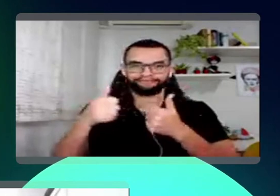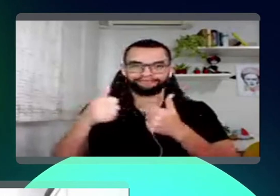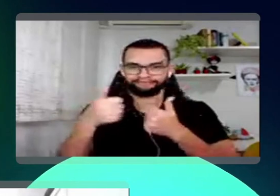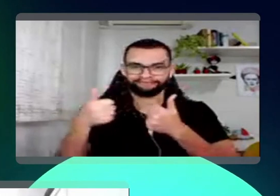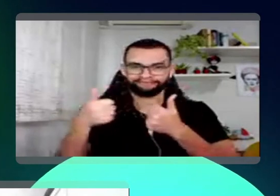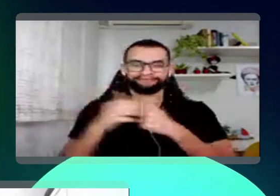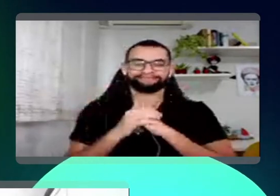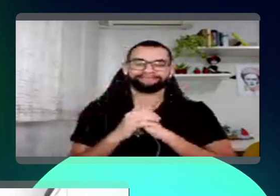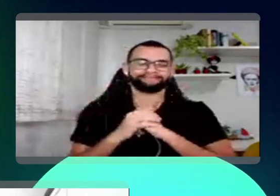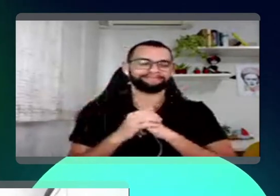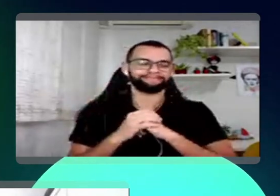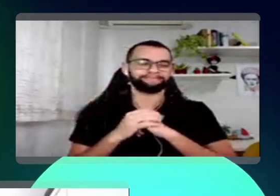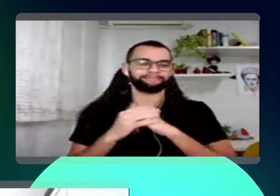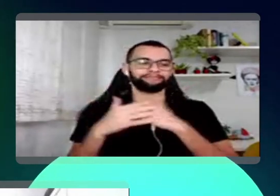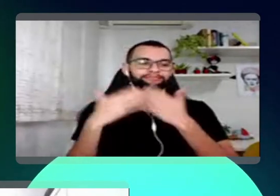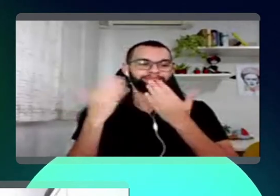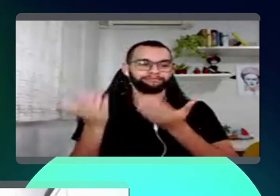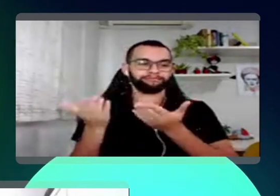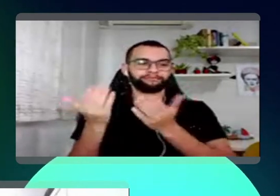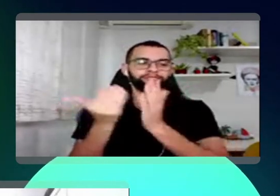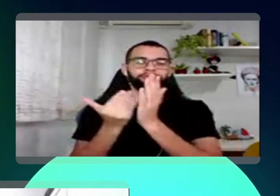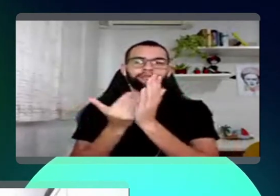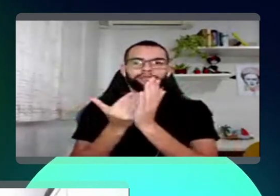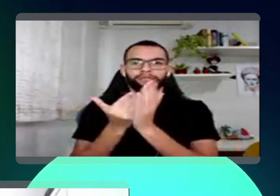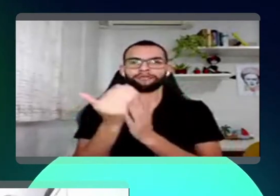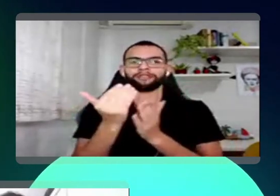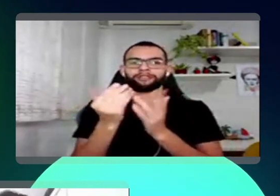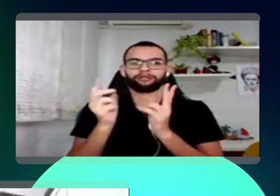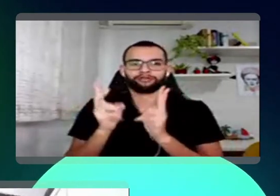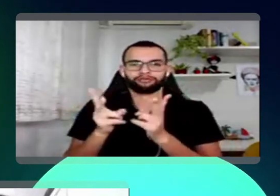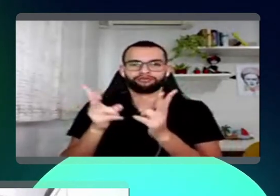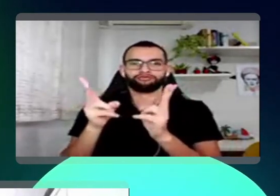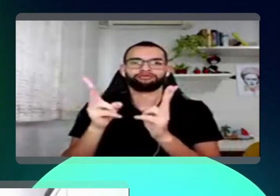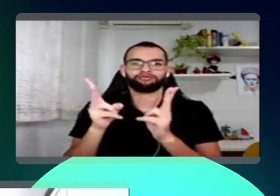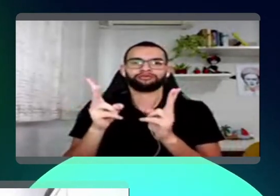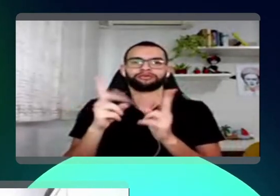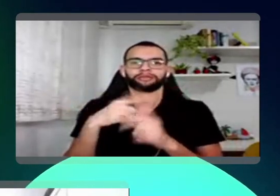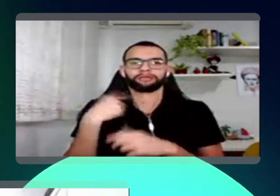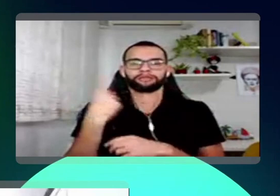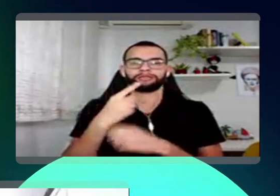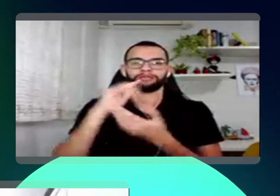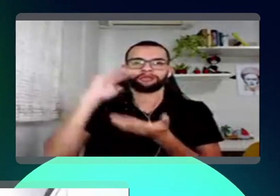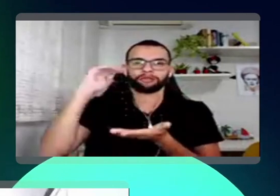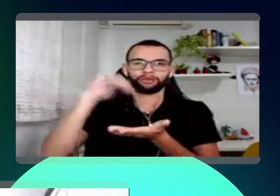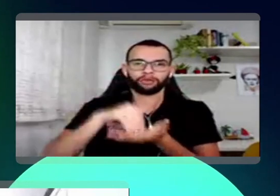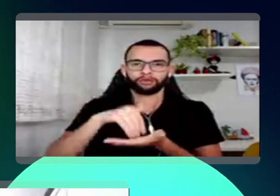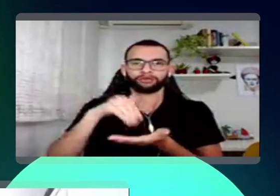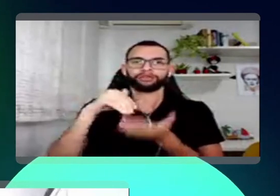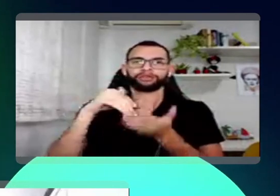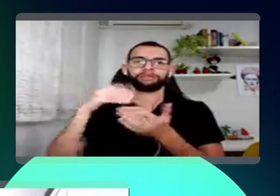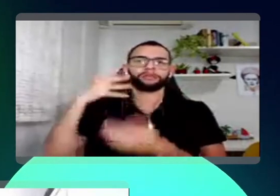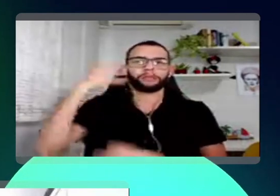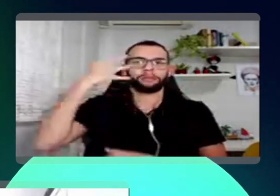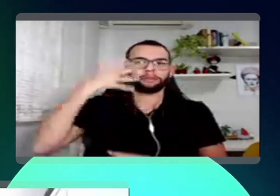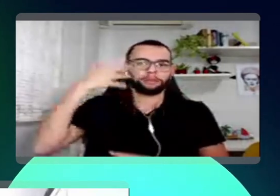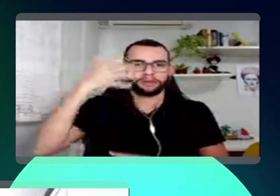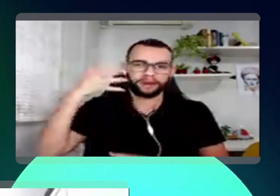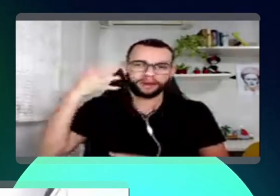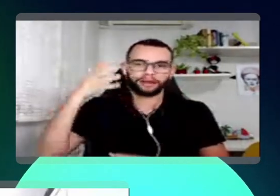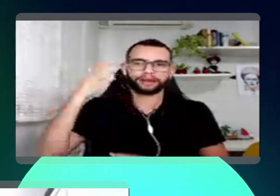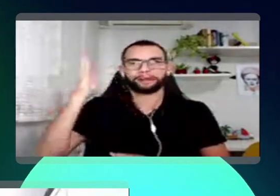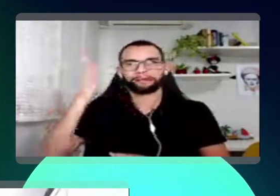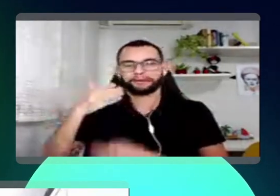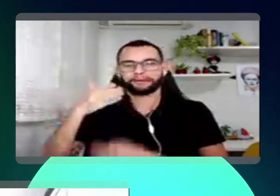Então, vamos continuar com a nossa última palestra barra apresentação do dia com o